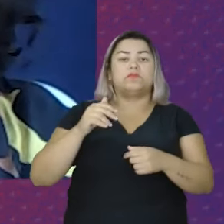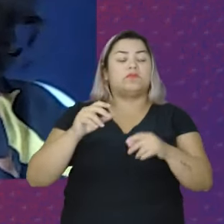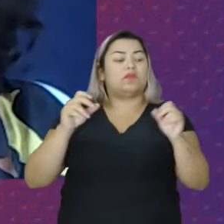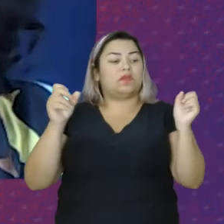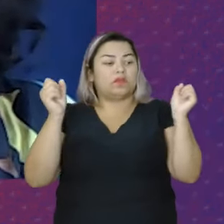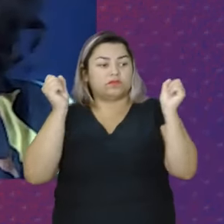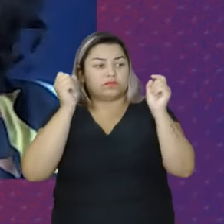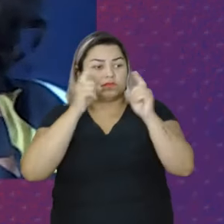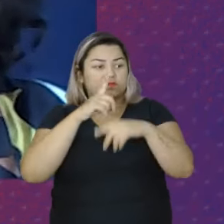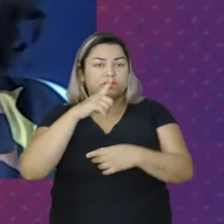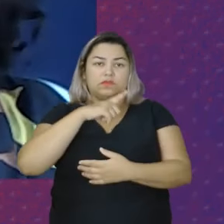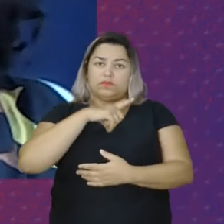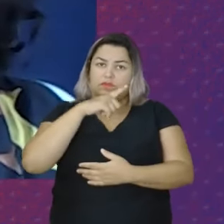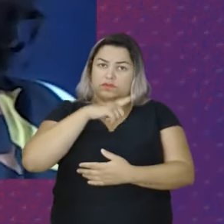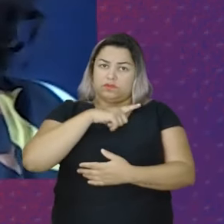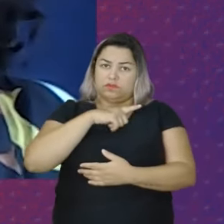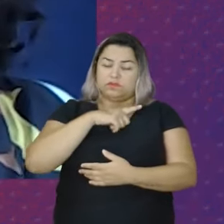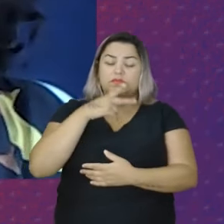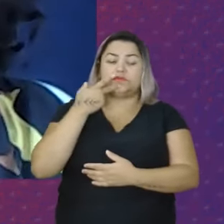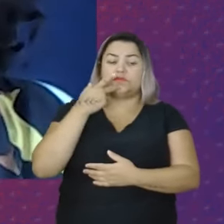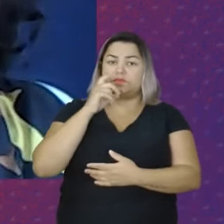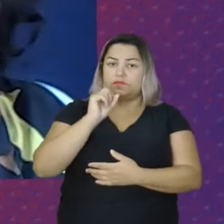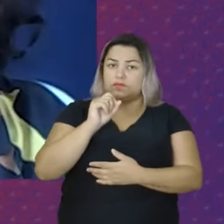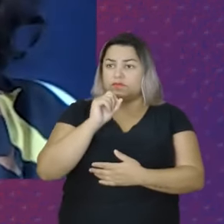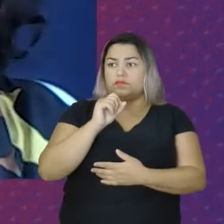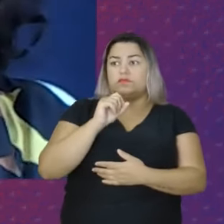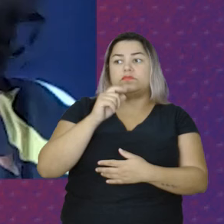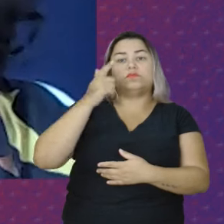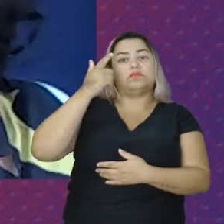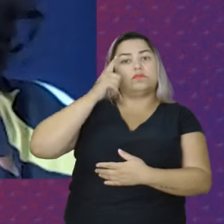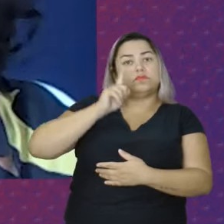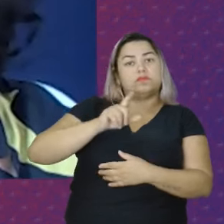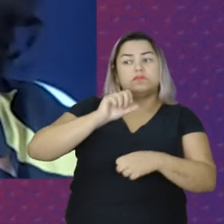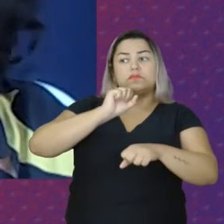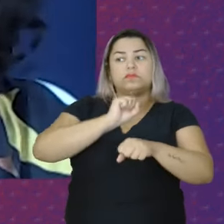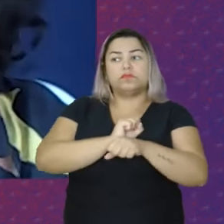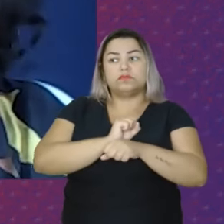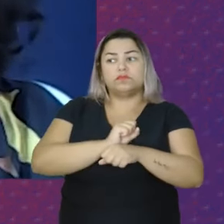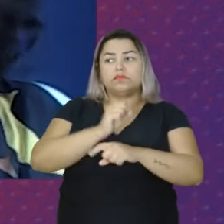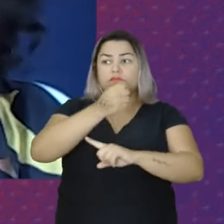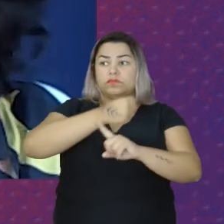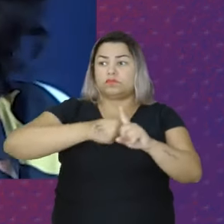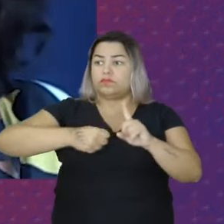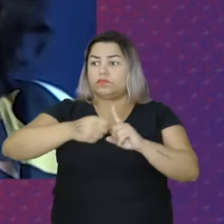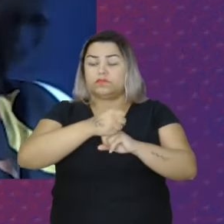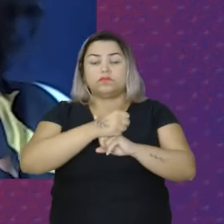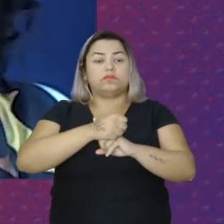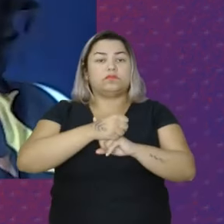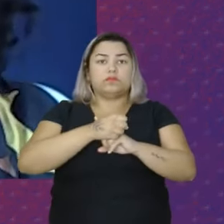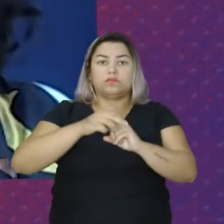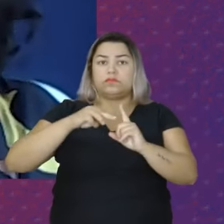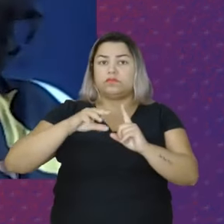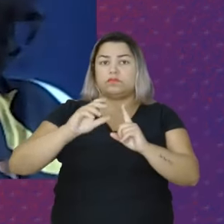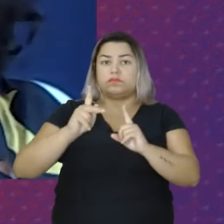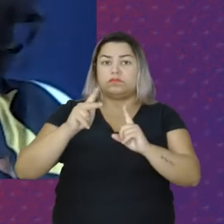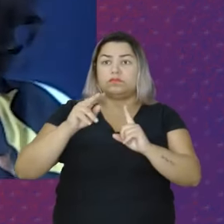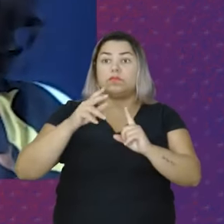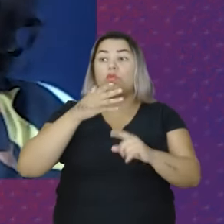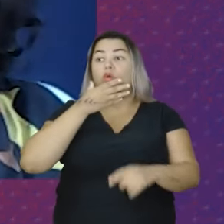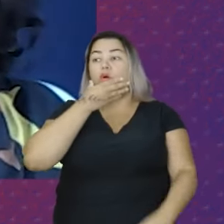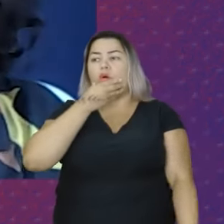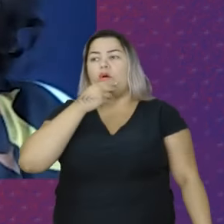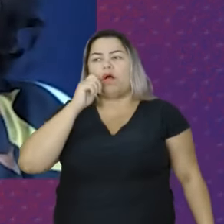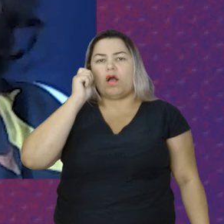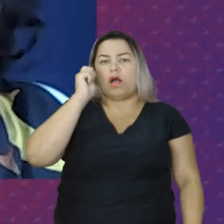Que temos Pra superar as barreiras Da sociedade Que é machista Que é patriarcal